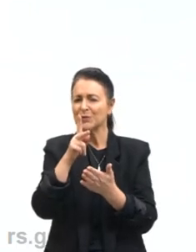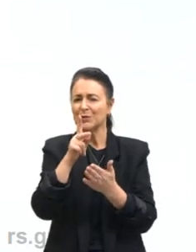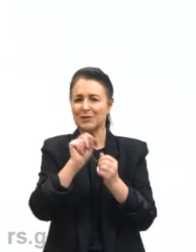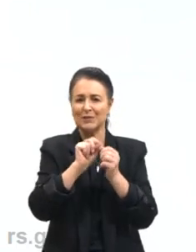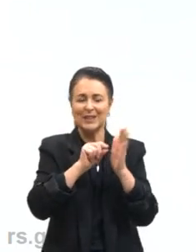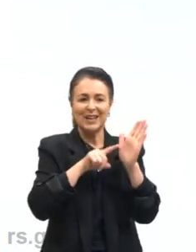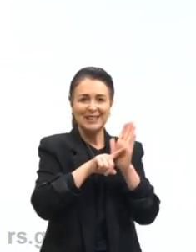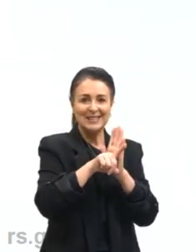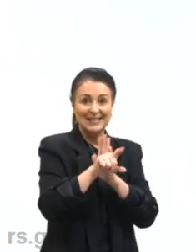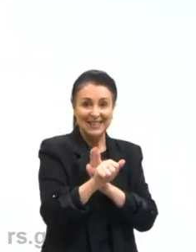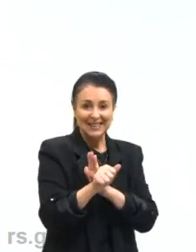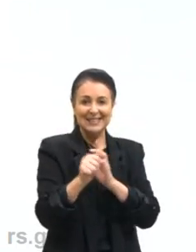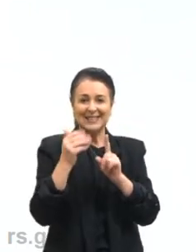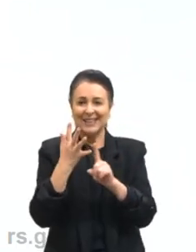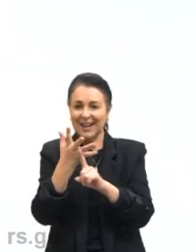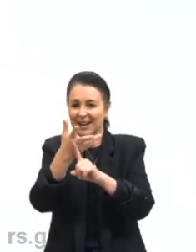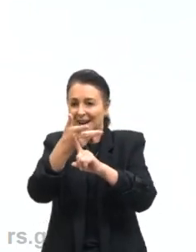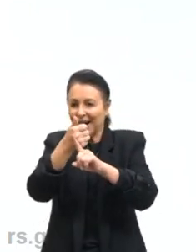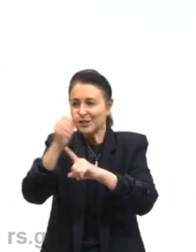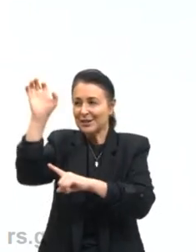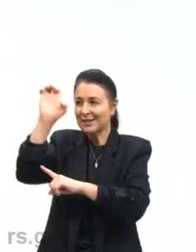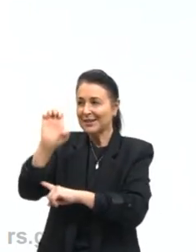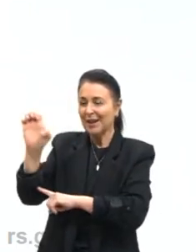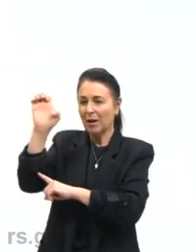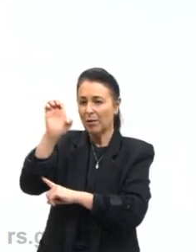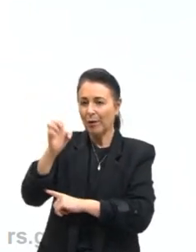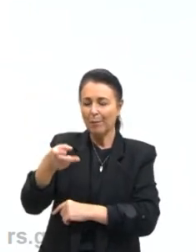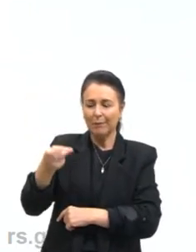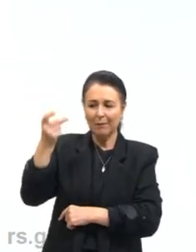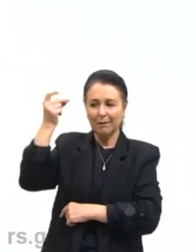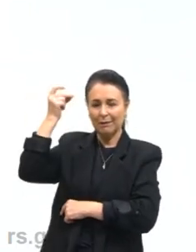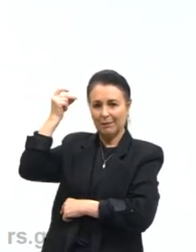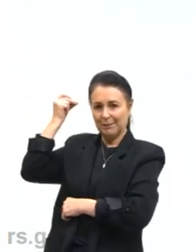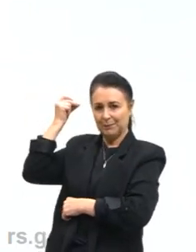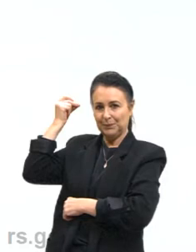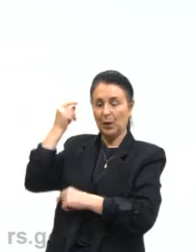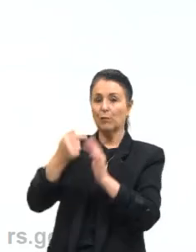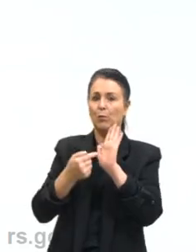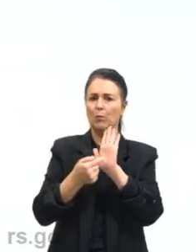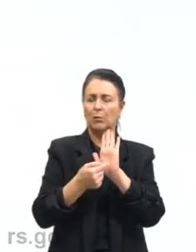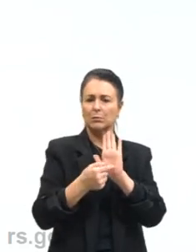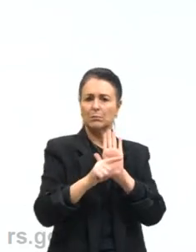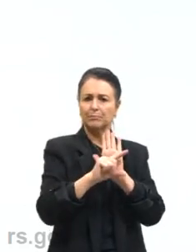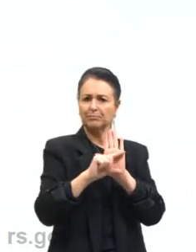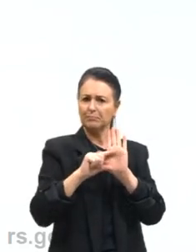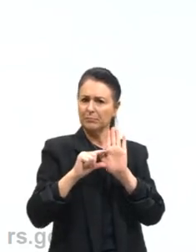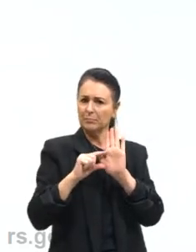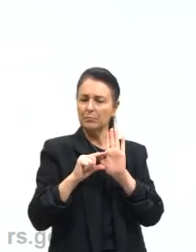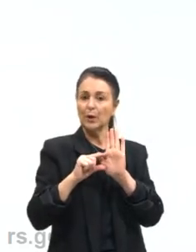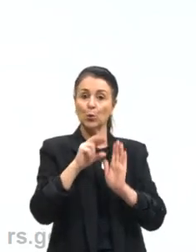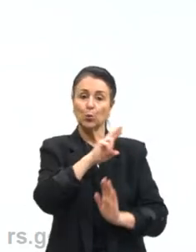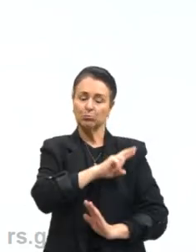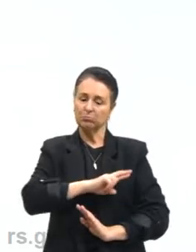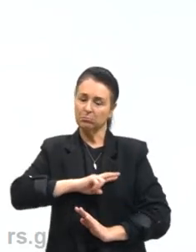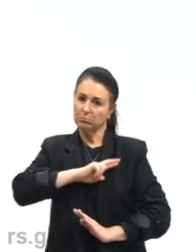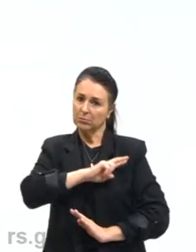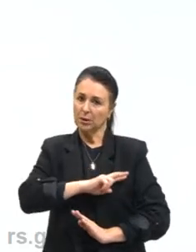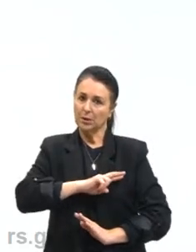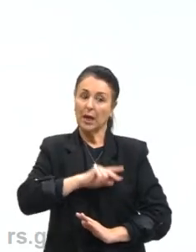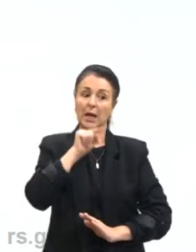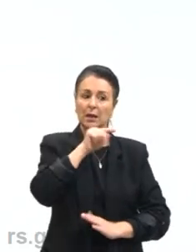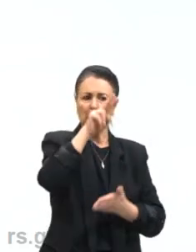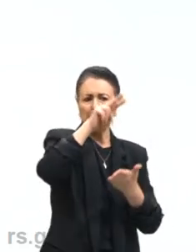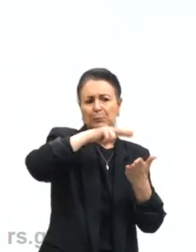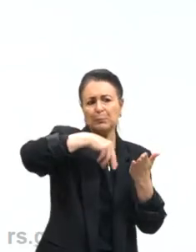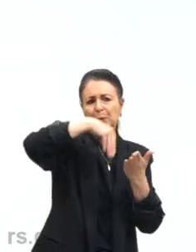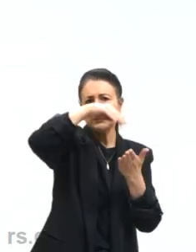vanguardas europeias, os estilos. Eu tenho aqui um artista romantista pintando. E eu